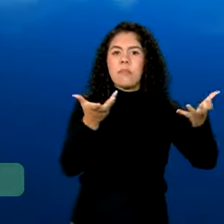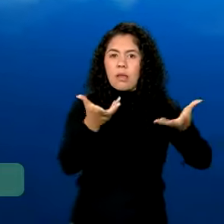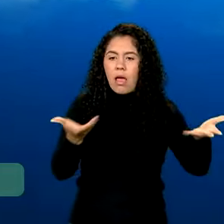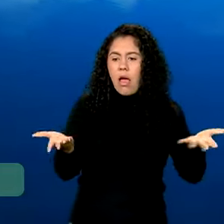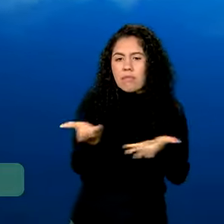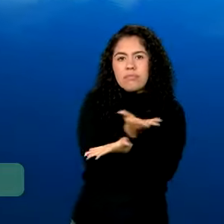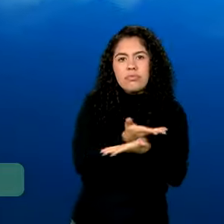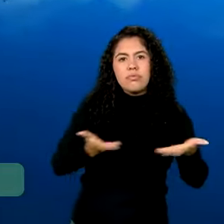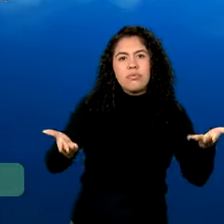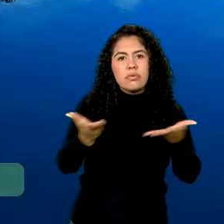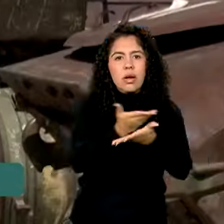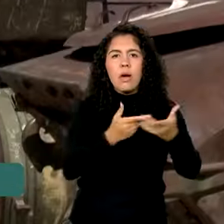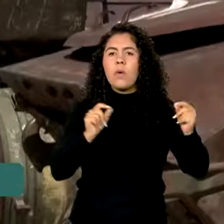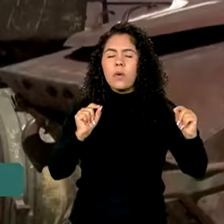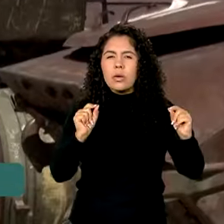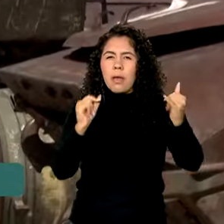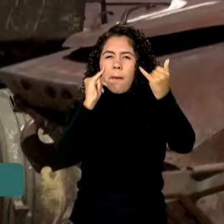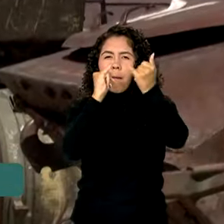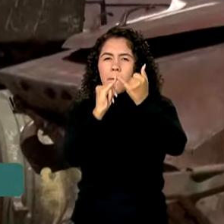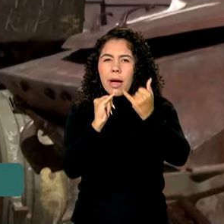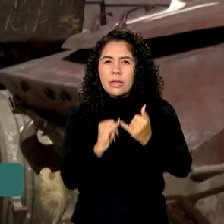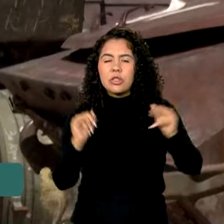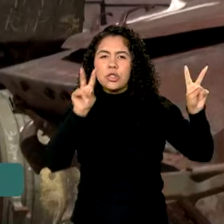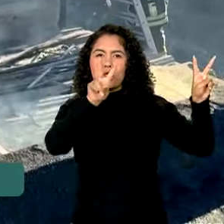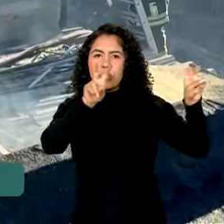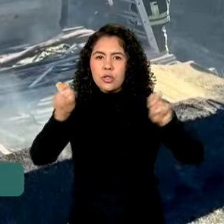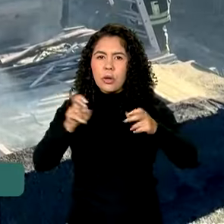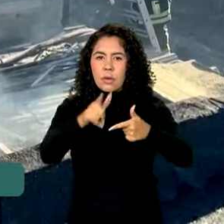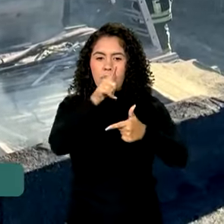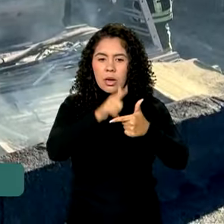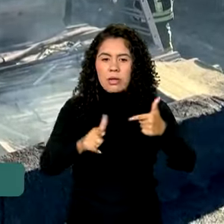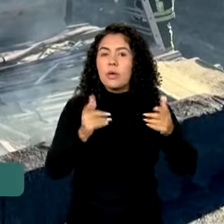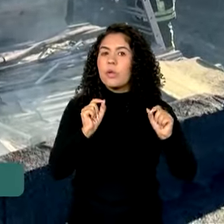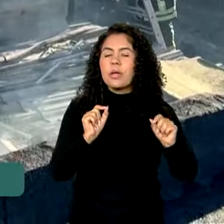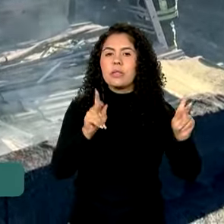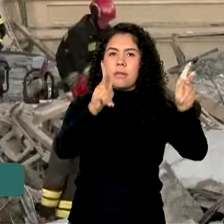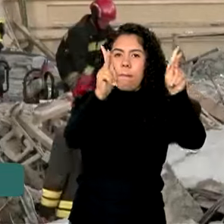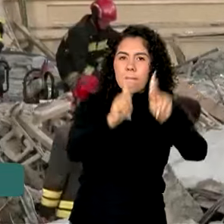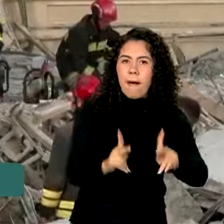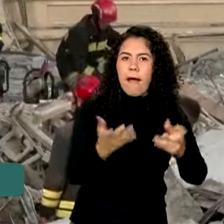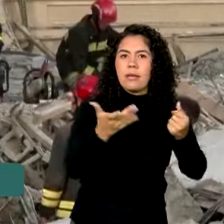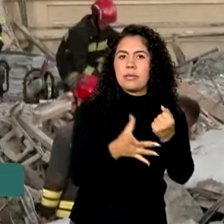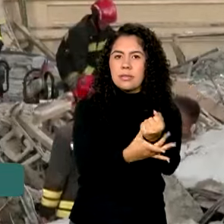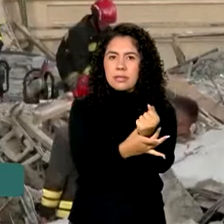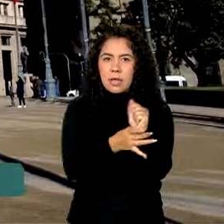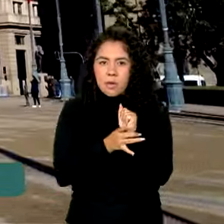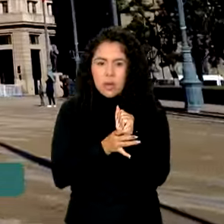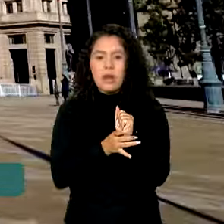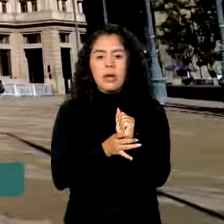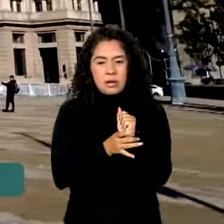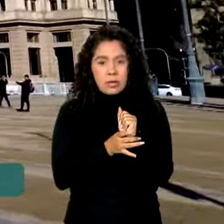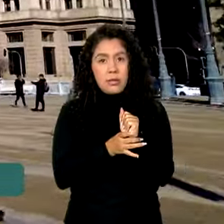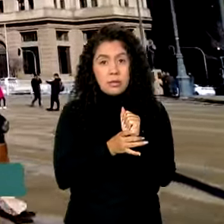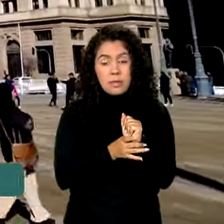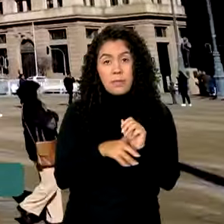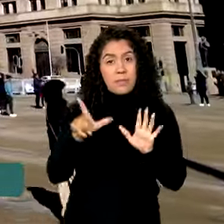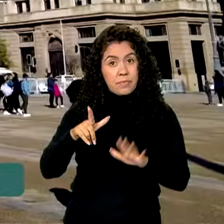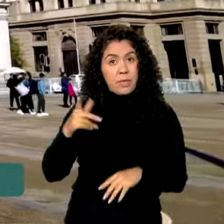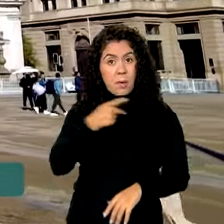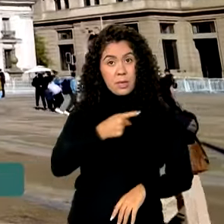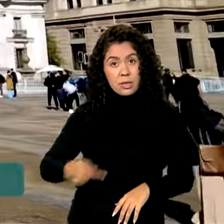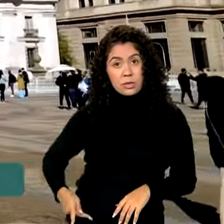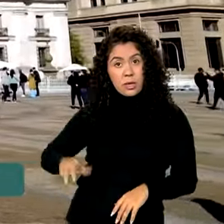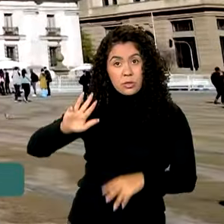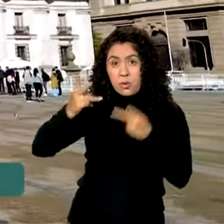posições parecidas sobre crises de paz e segurança em outras regiões. Nesta visita do